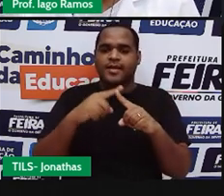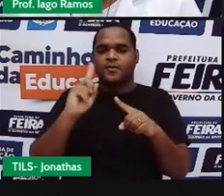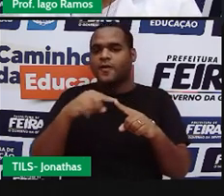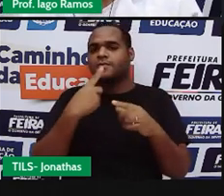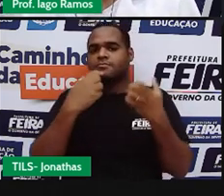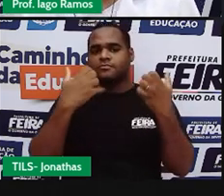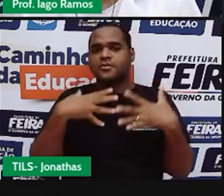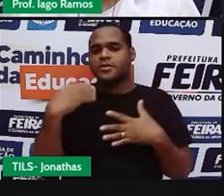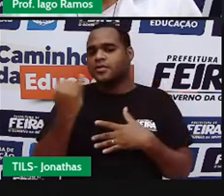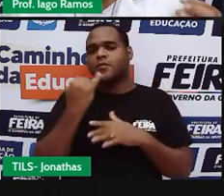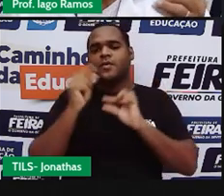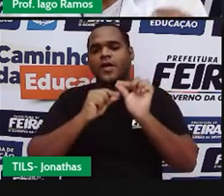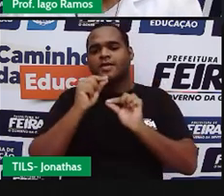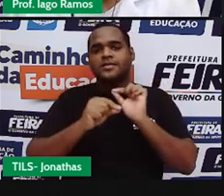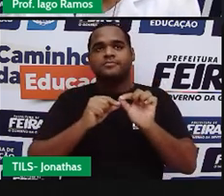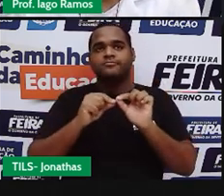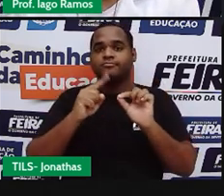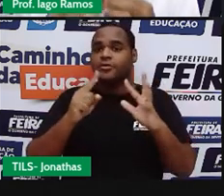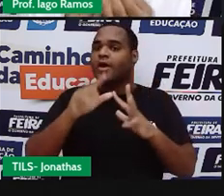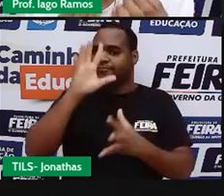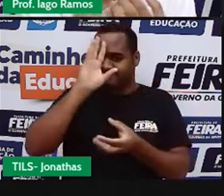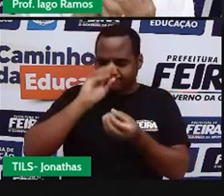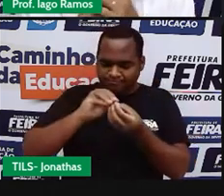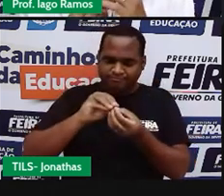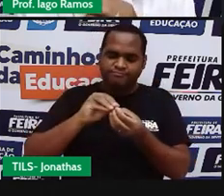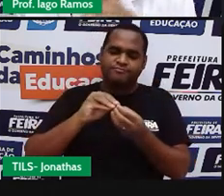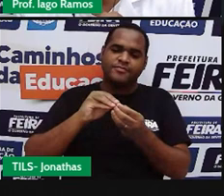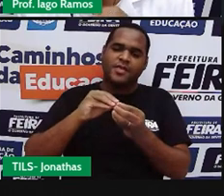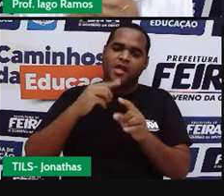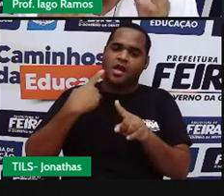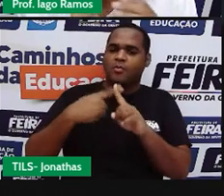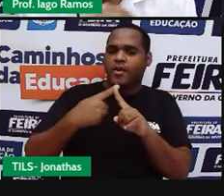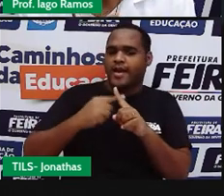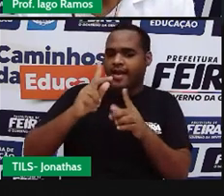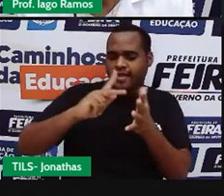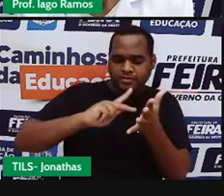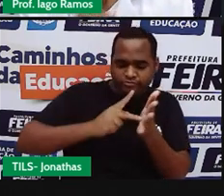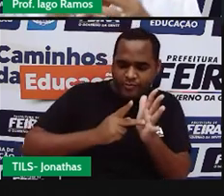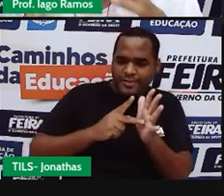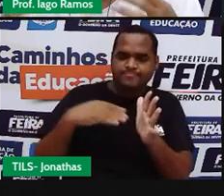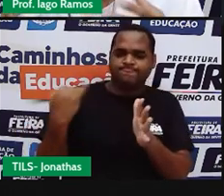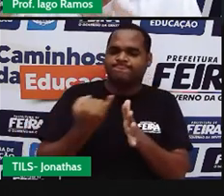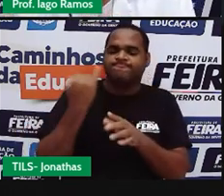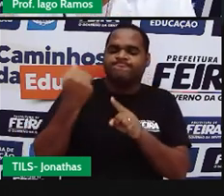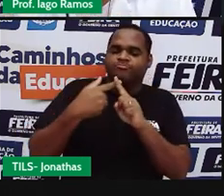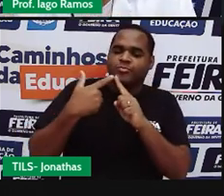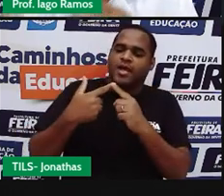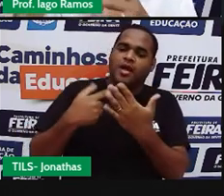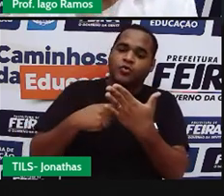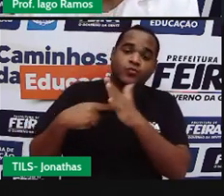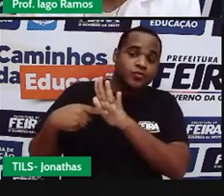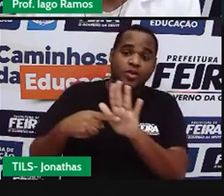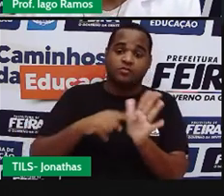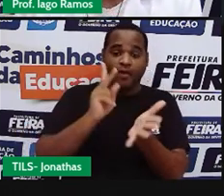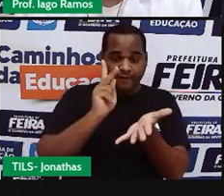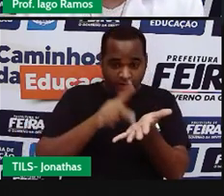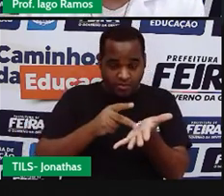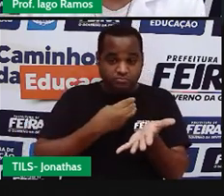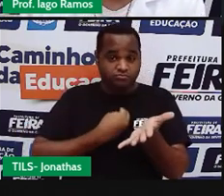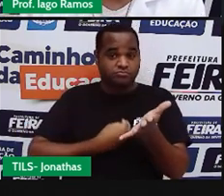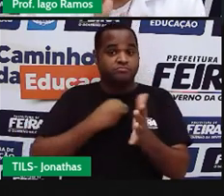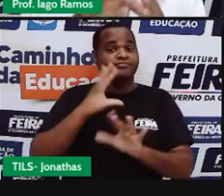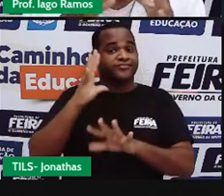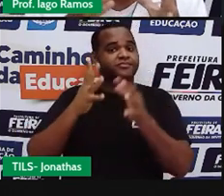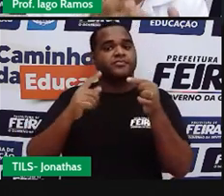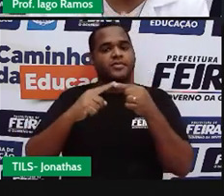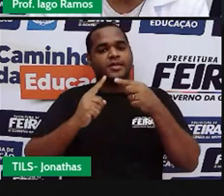nessa aula? Primeiro, reconhecer que tem coisas de geometria importante em situações do mundo real. E